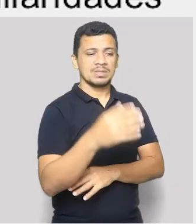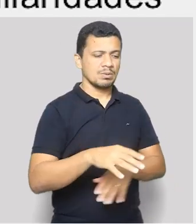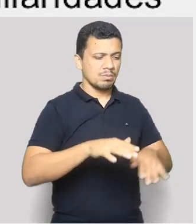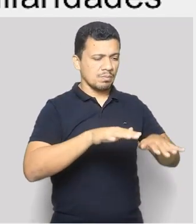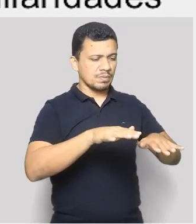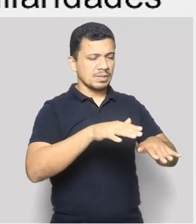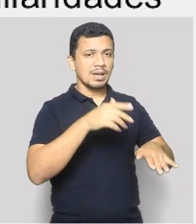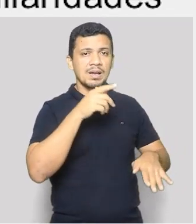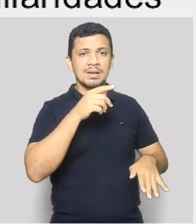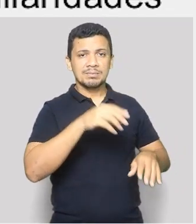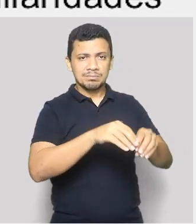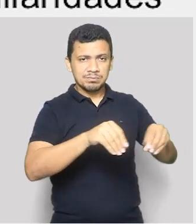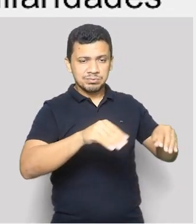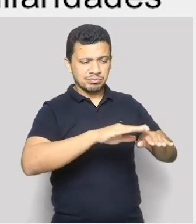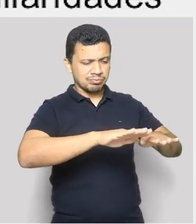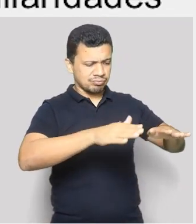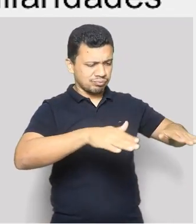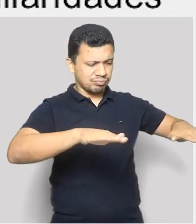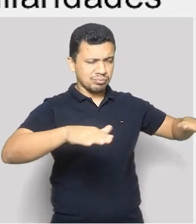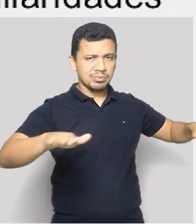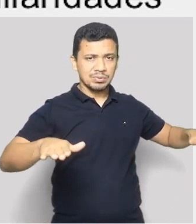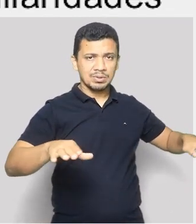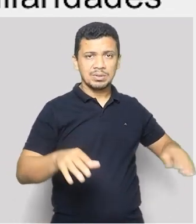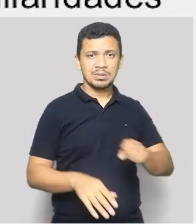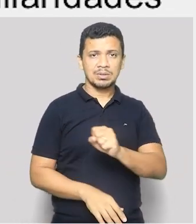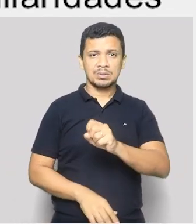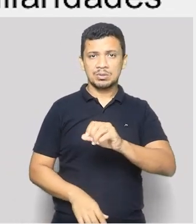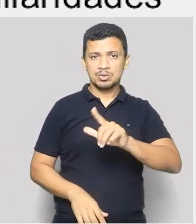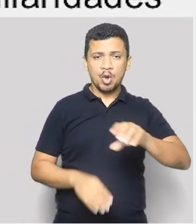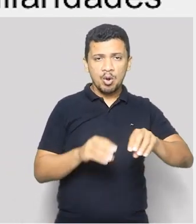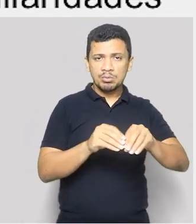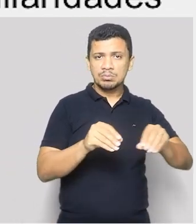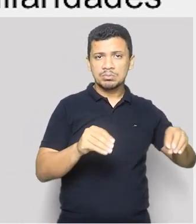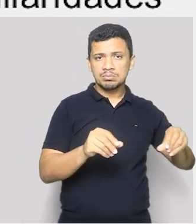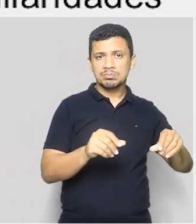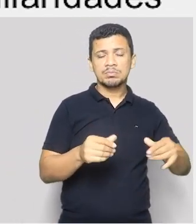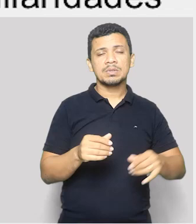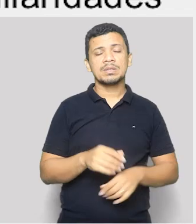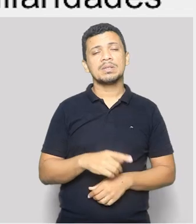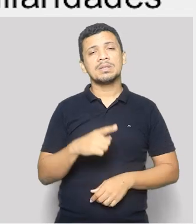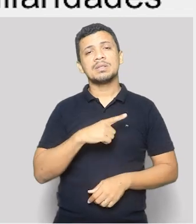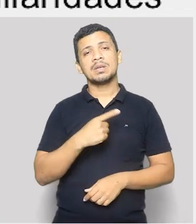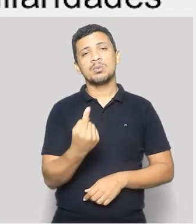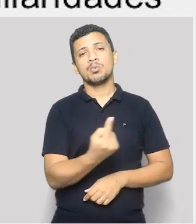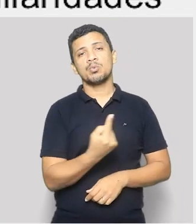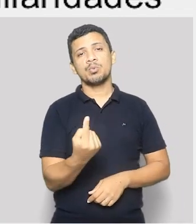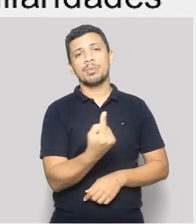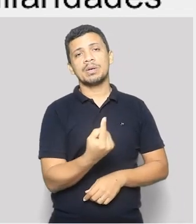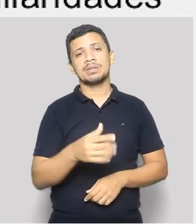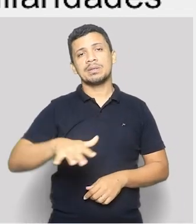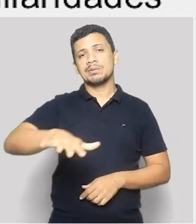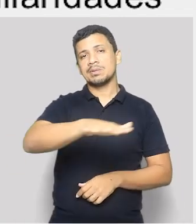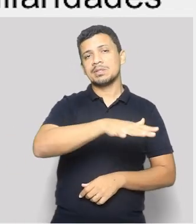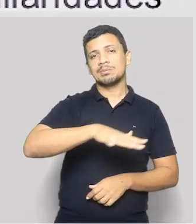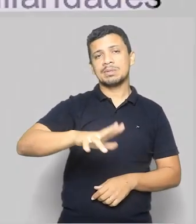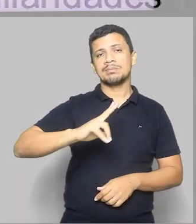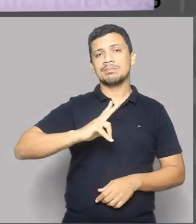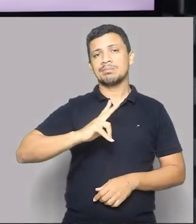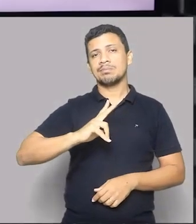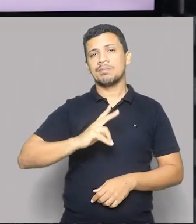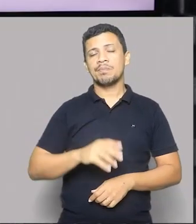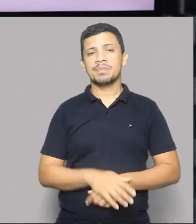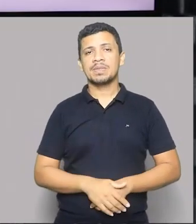hidrografia, geologia e solo. Portanto, representa uma unidade espacial específica, que